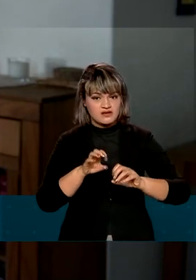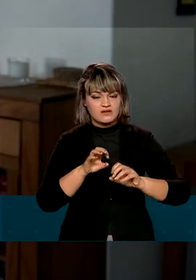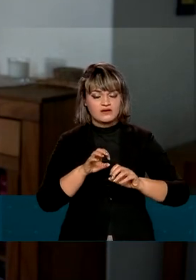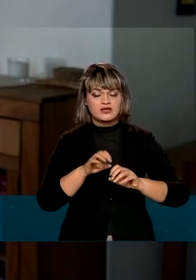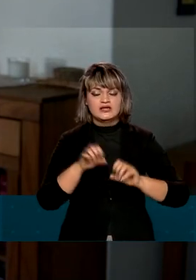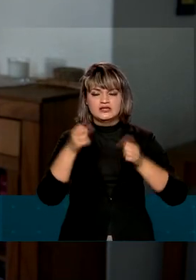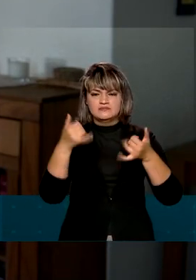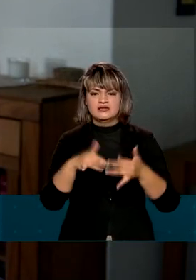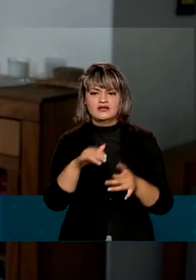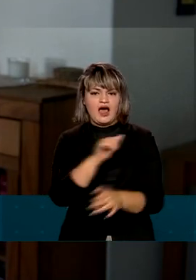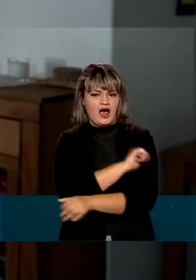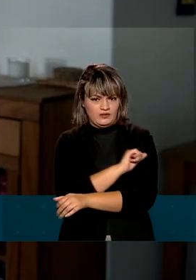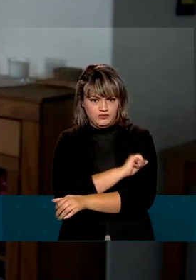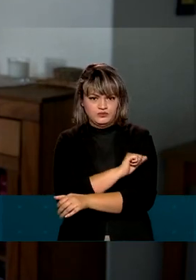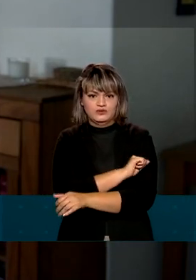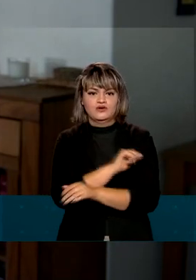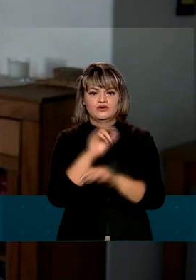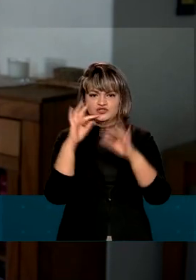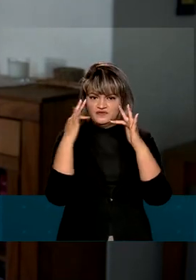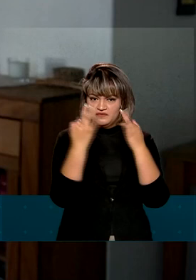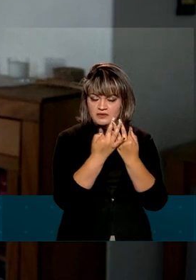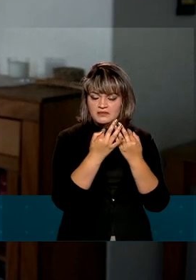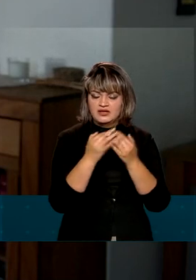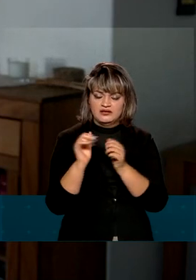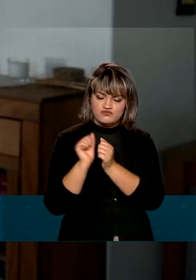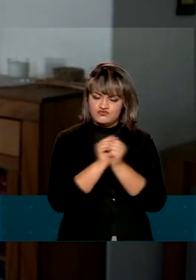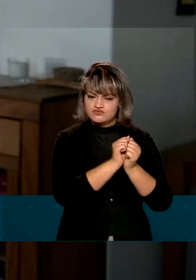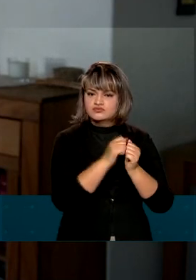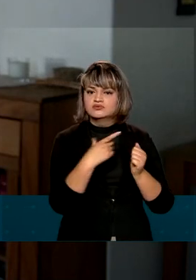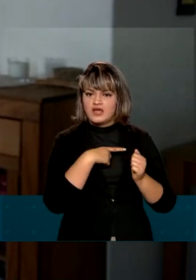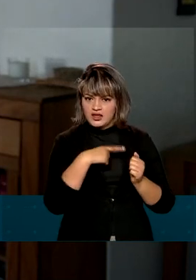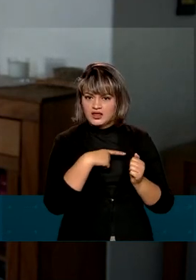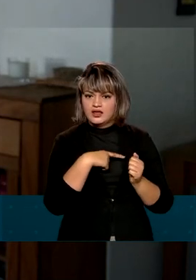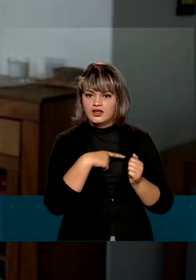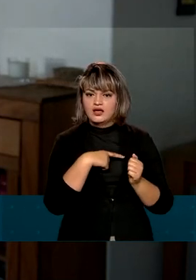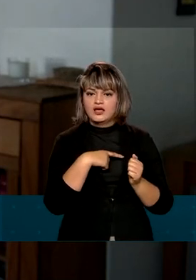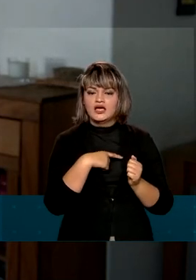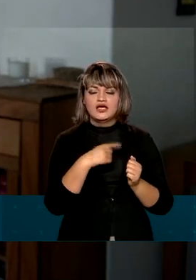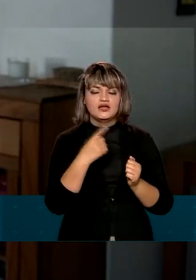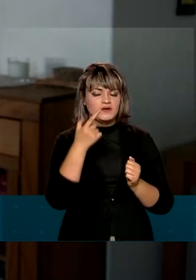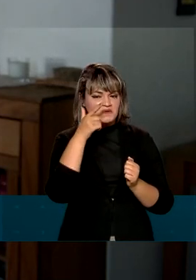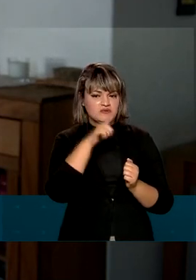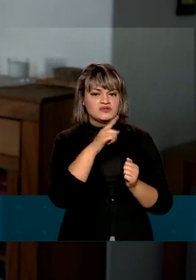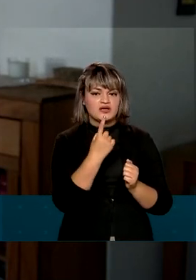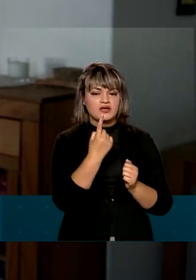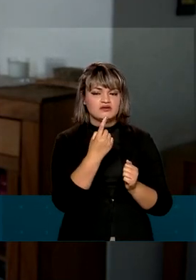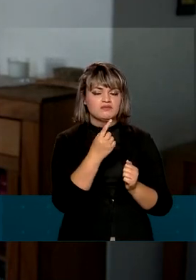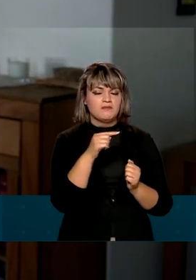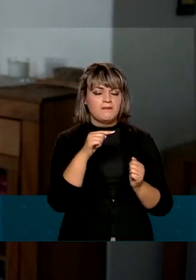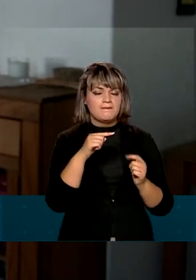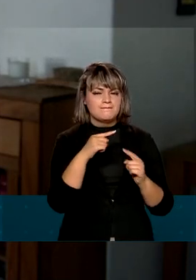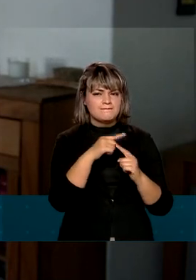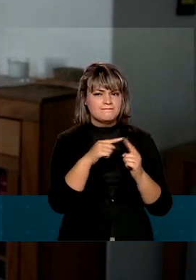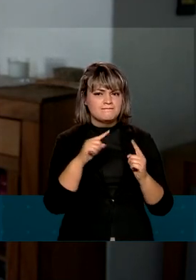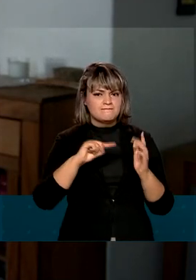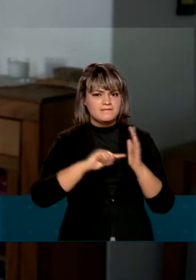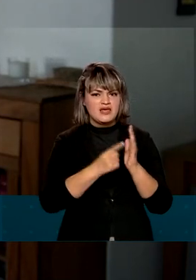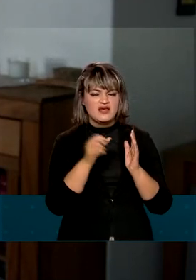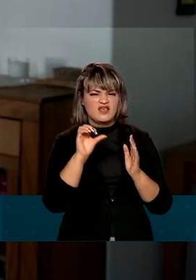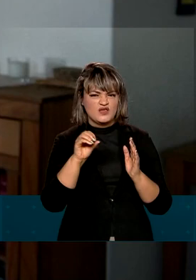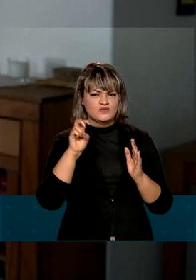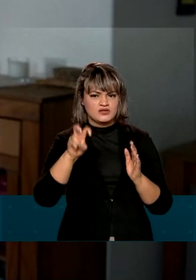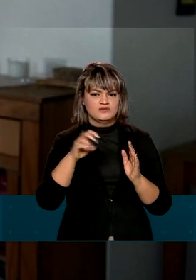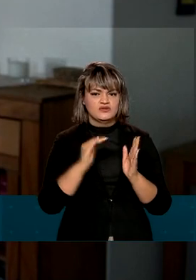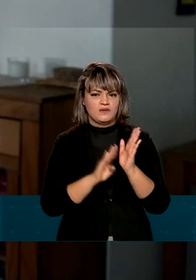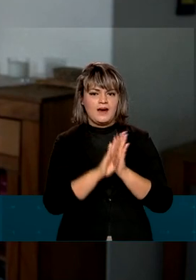estudantes de escolas onde as famílias são mais ativas têm meio ponto a mais no Índice de Desenvolvimento da Educação